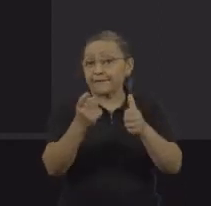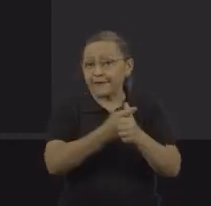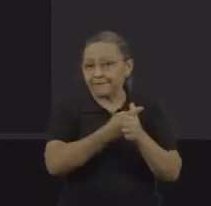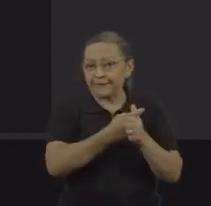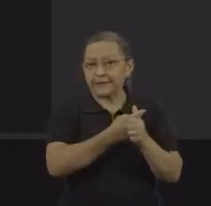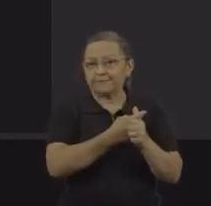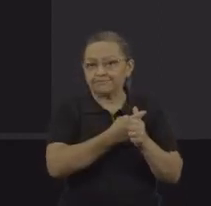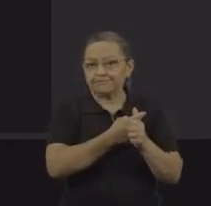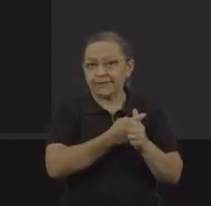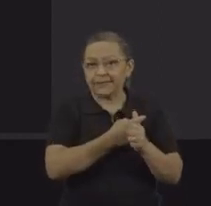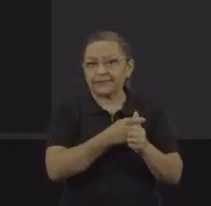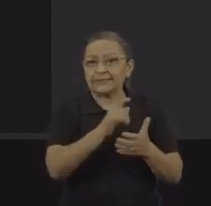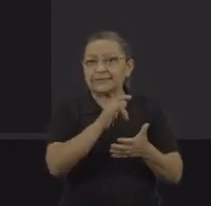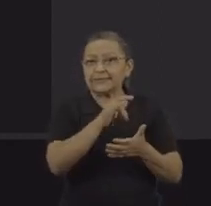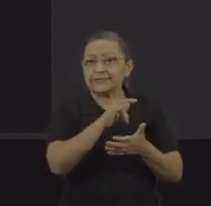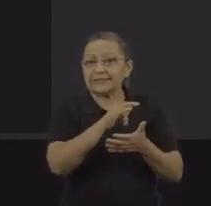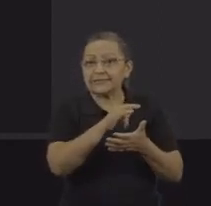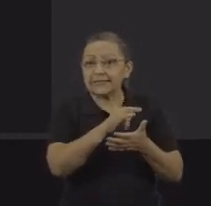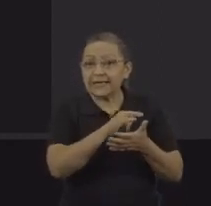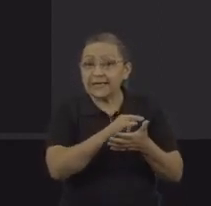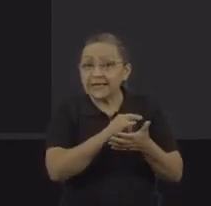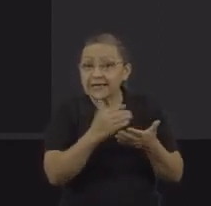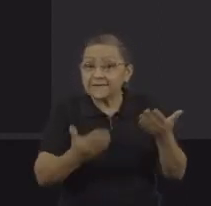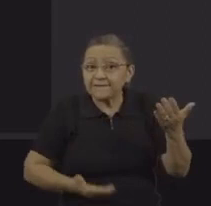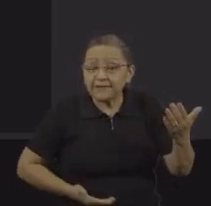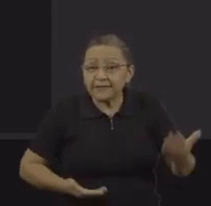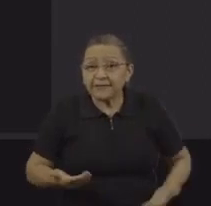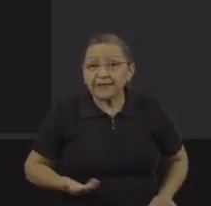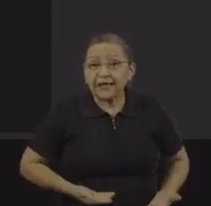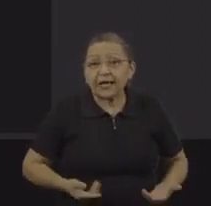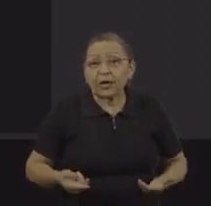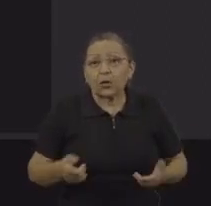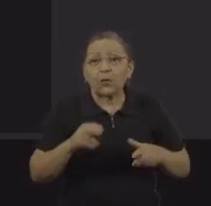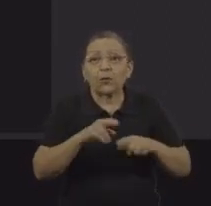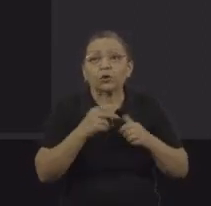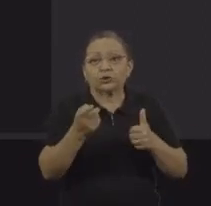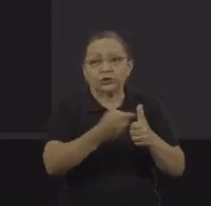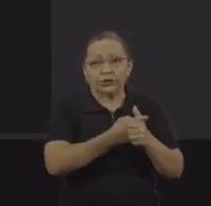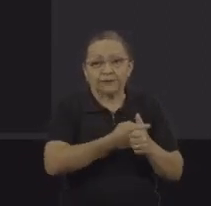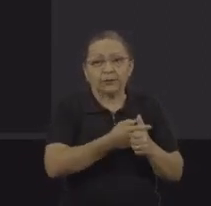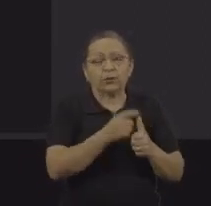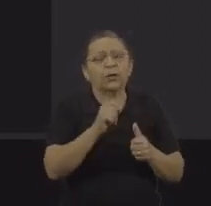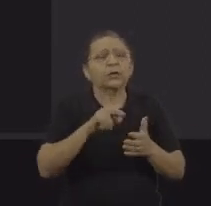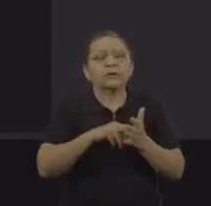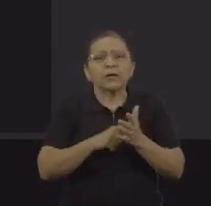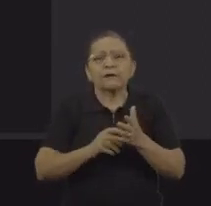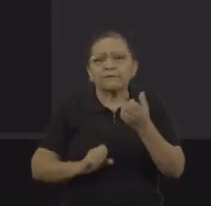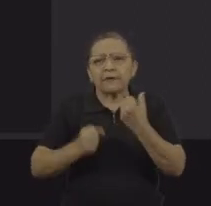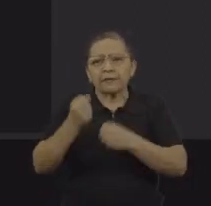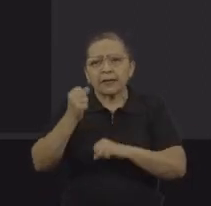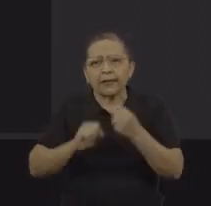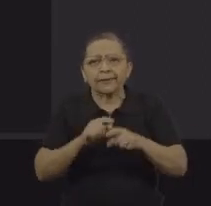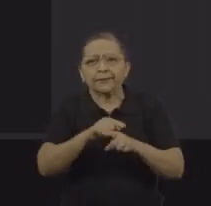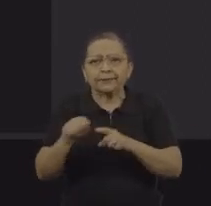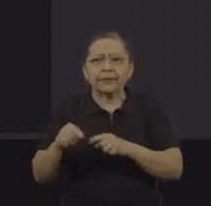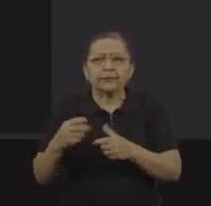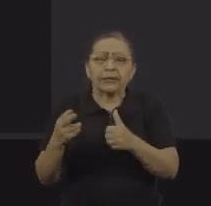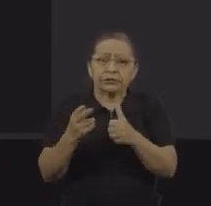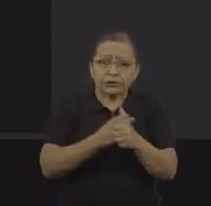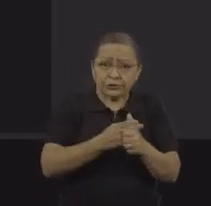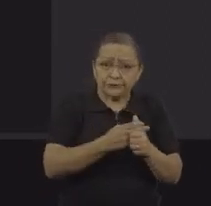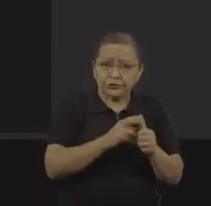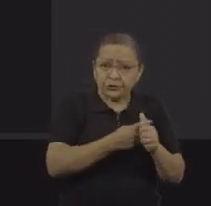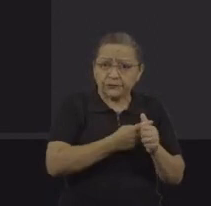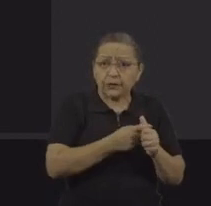dívidas ilegais, referentes a gastos com transporte, alimentação, aluguel e ferramentas de trabalho. Isso tudo